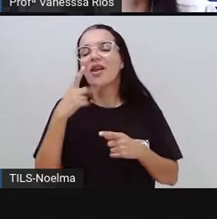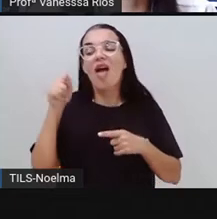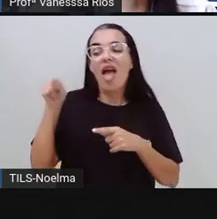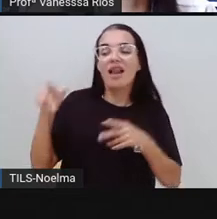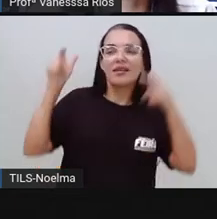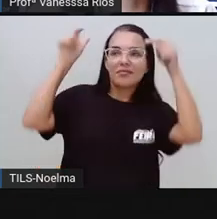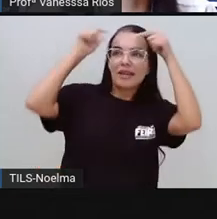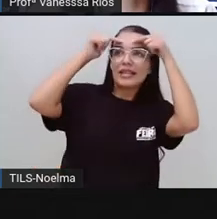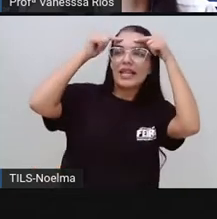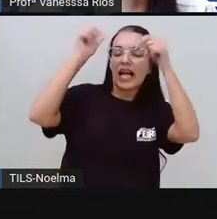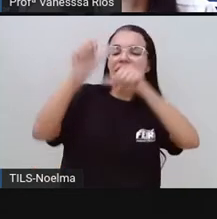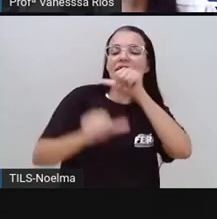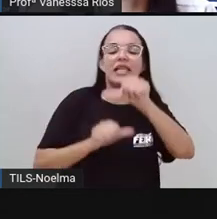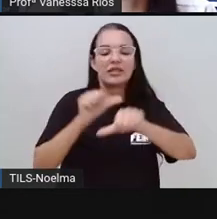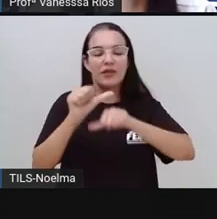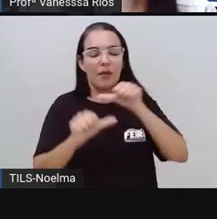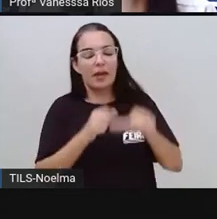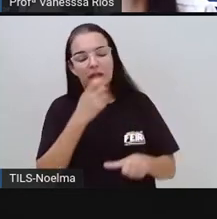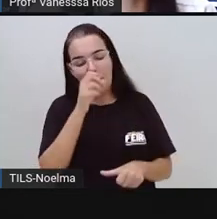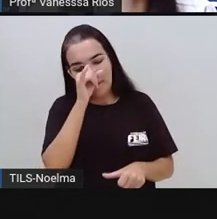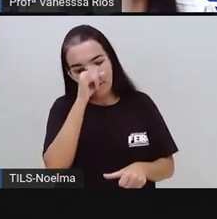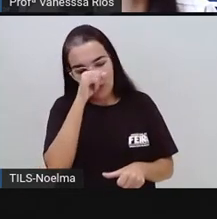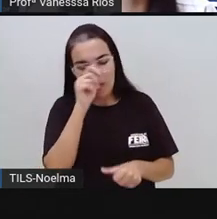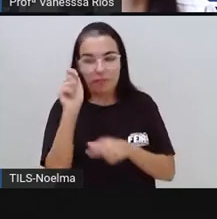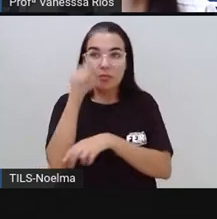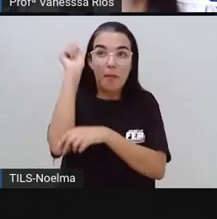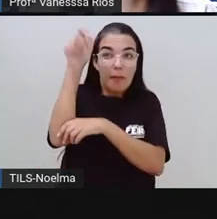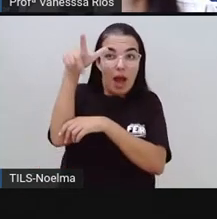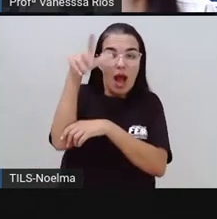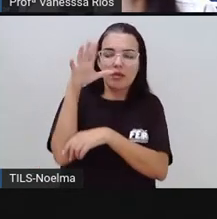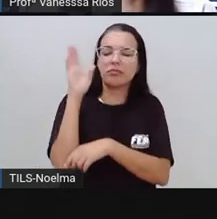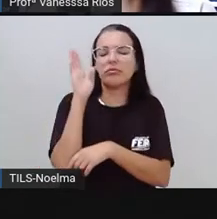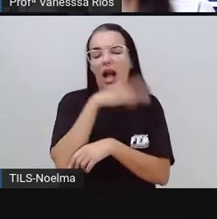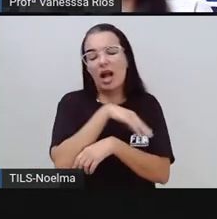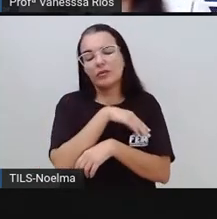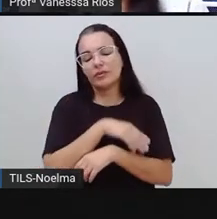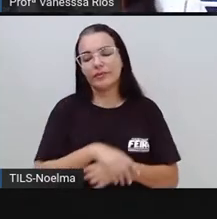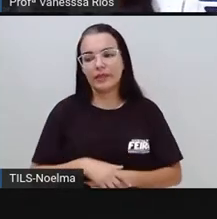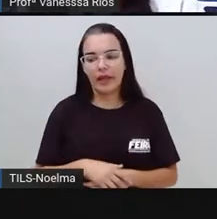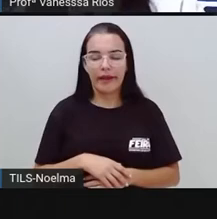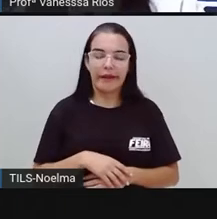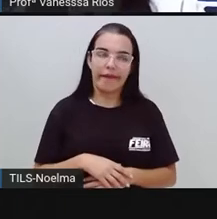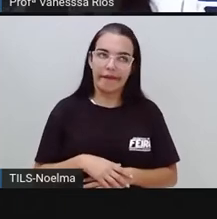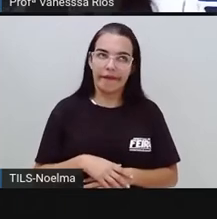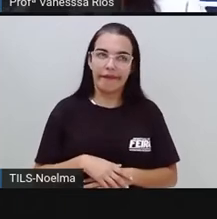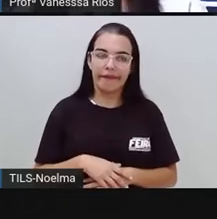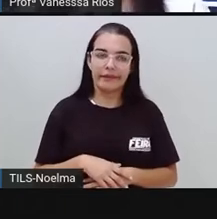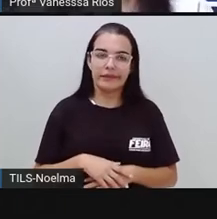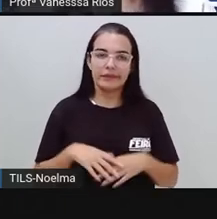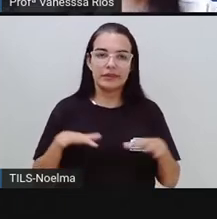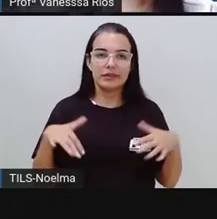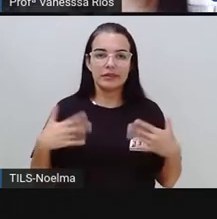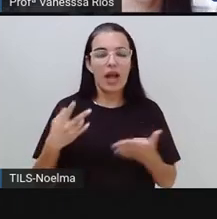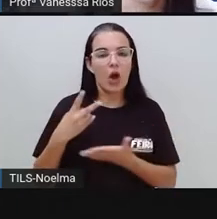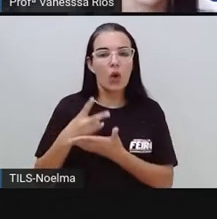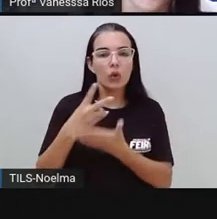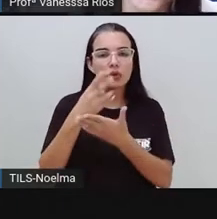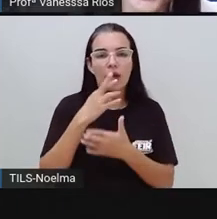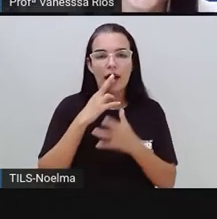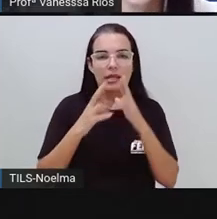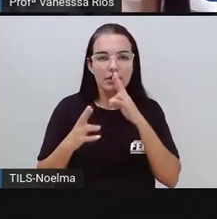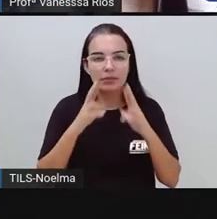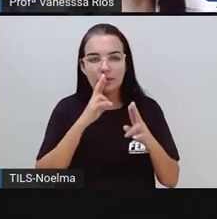que foi transformado em porco por uma fada má. No dia, hein? E aí ela continua com a